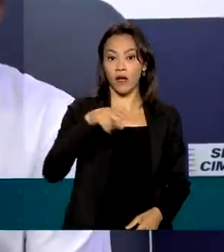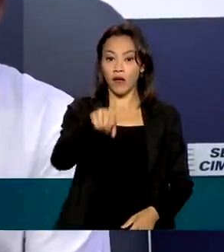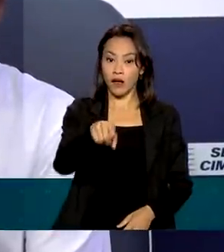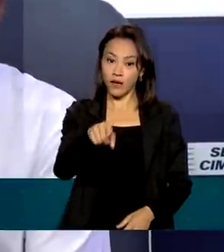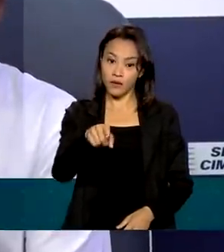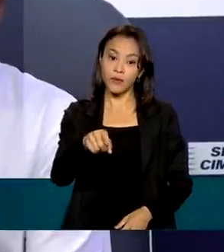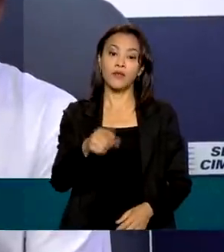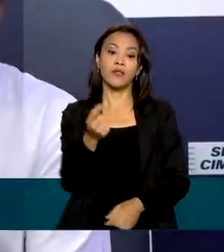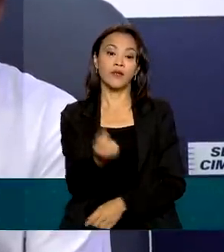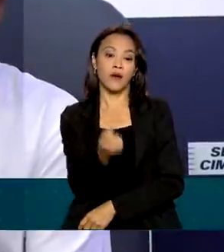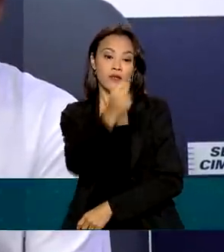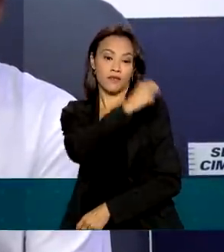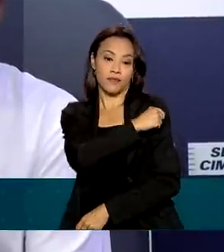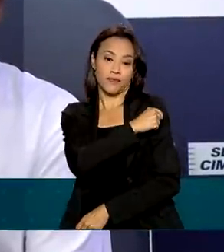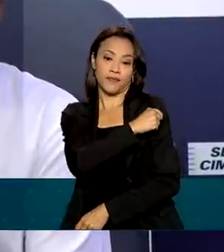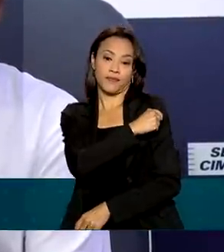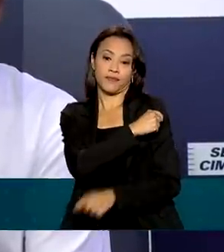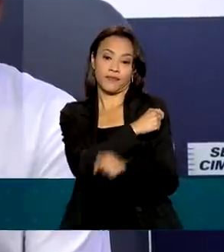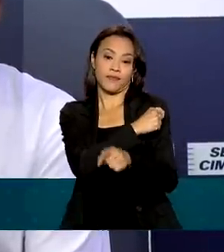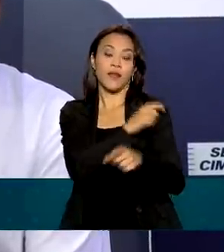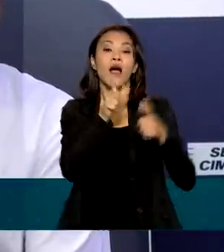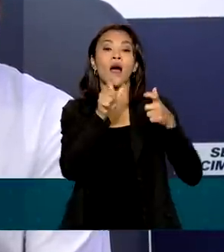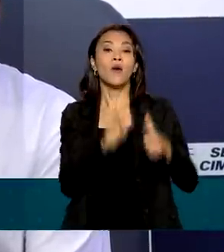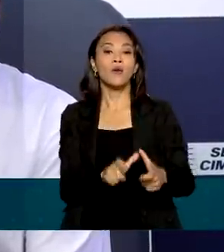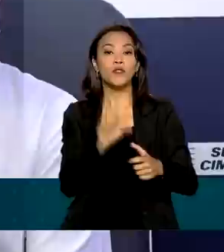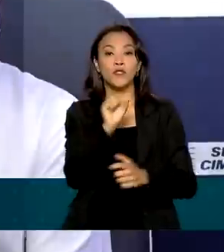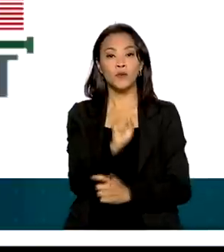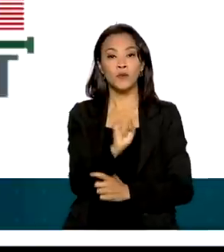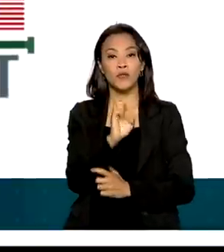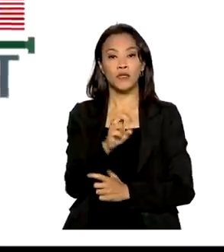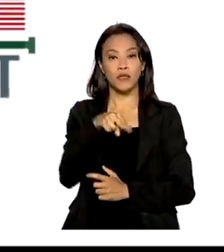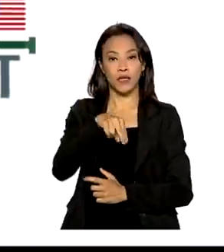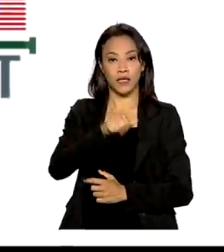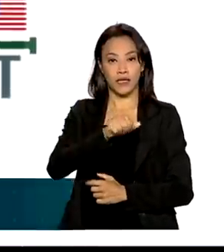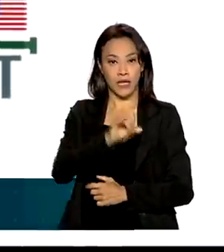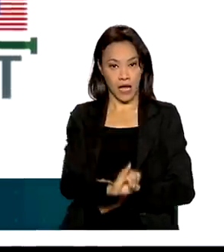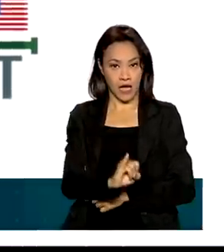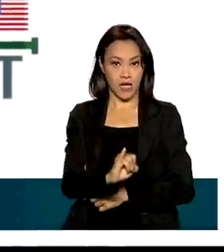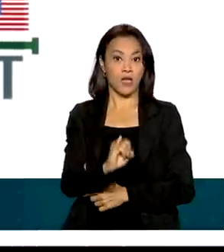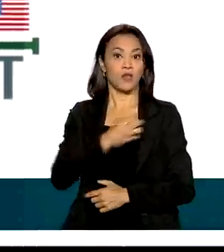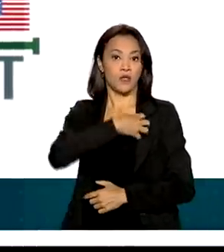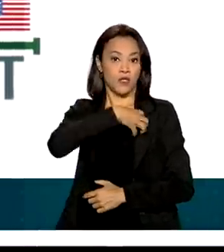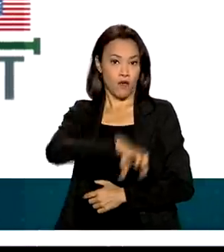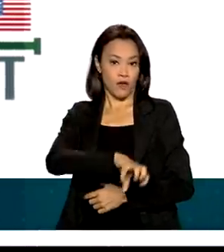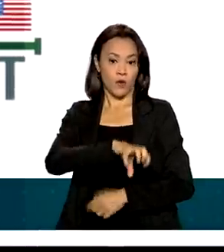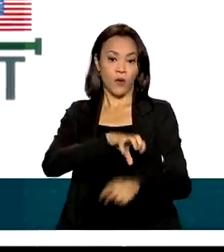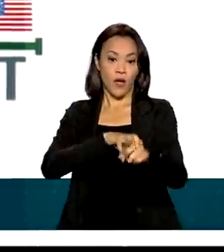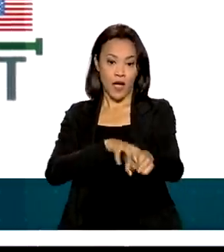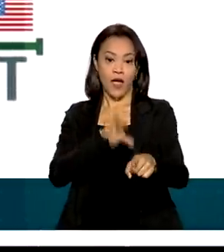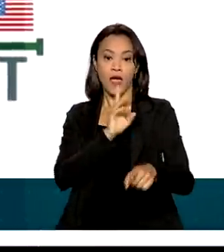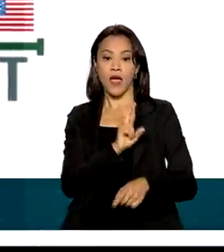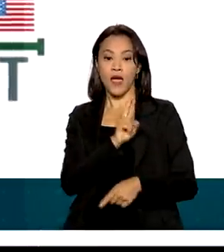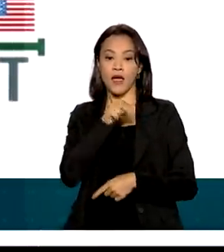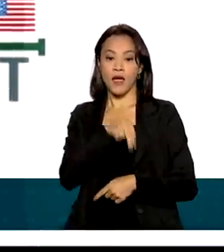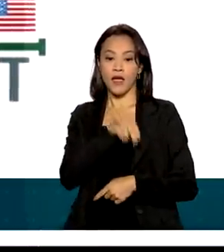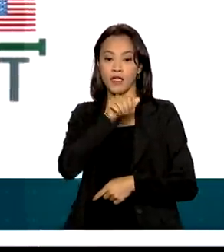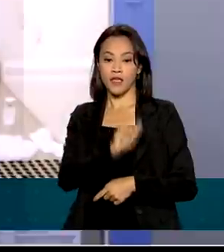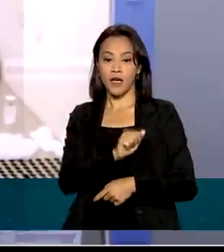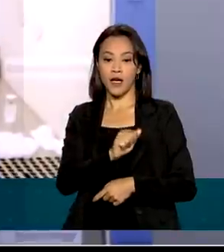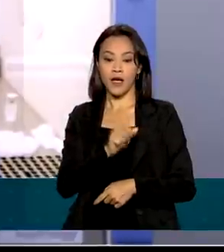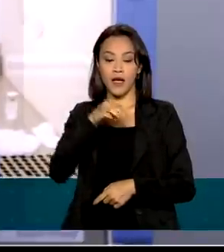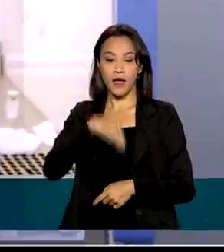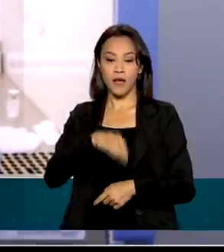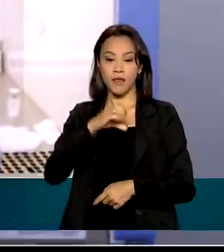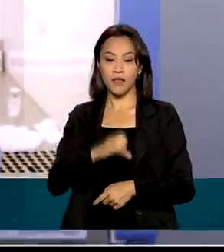Serviço Nacional de Aprendizagem Industrial, Senai, em Salvador. A nova vacina, batizada de RNA, MCTI,